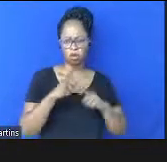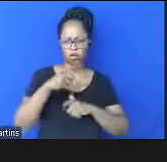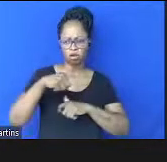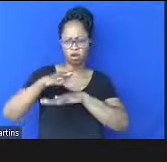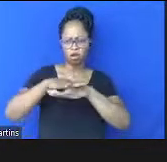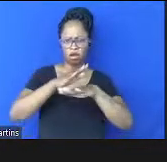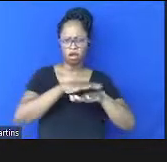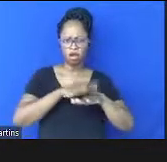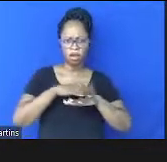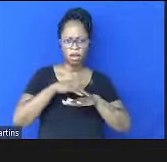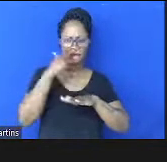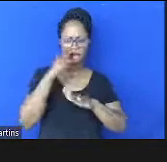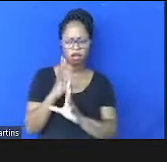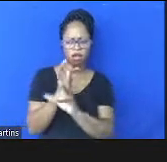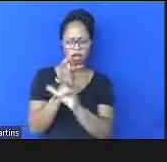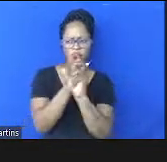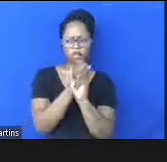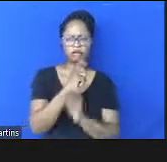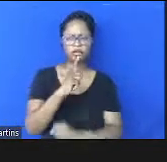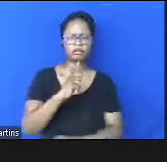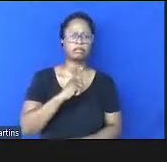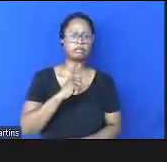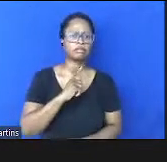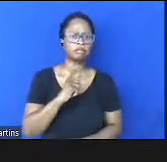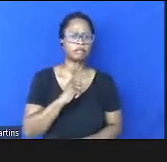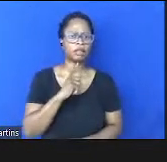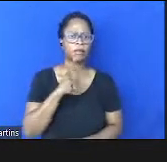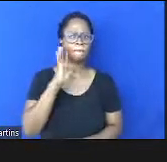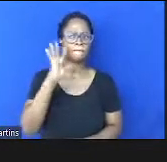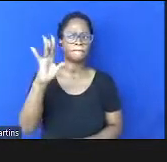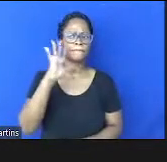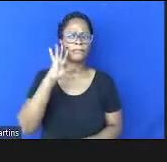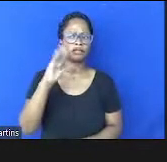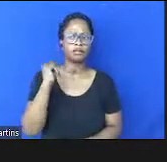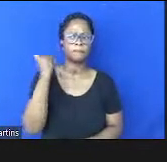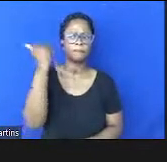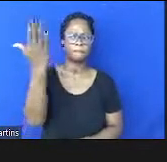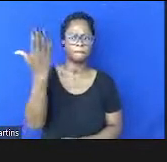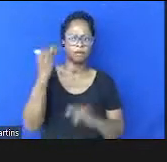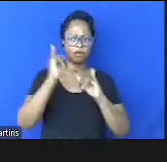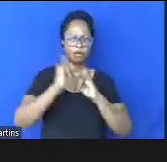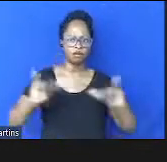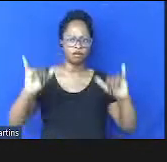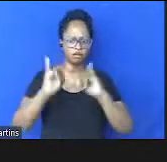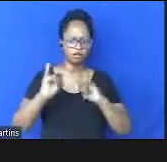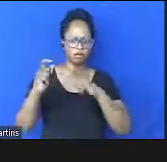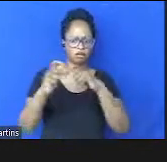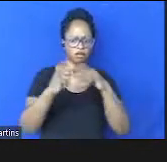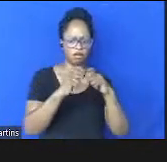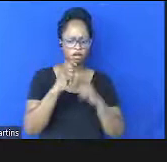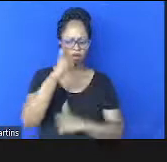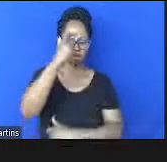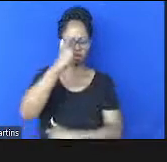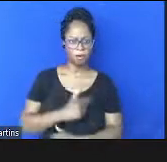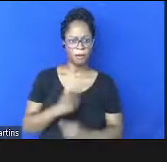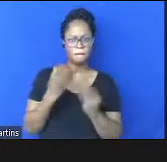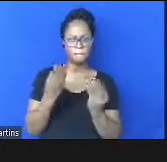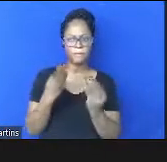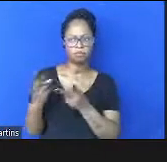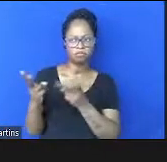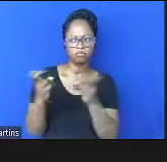matemática e a gente tem que ir para além dos dados clínicos individuais para observar